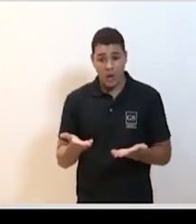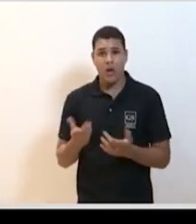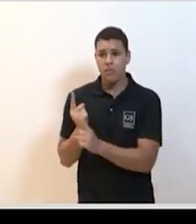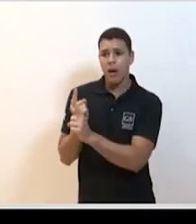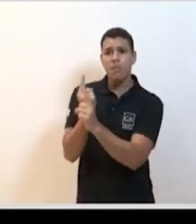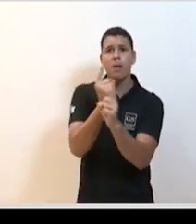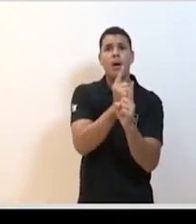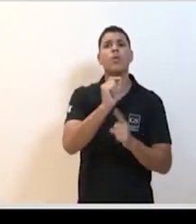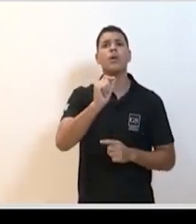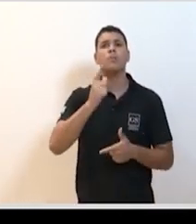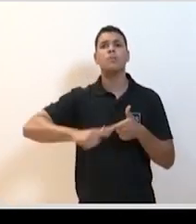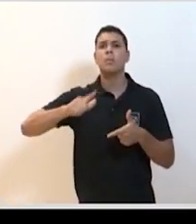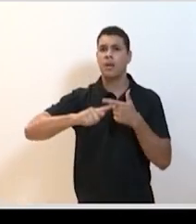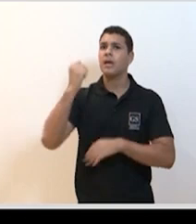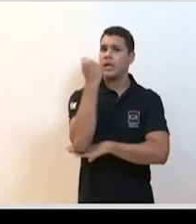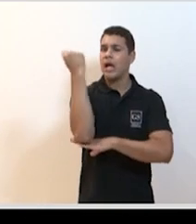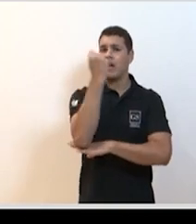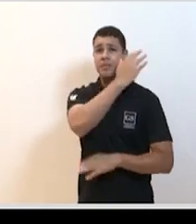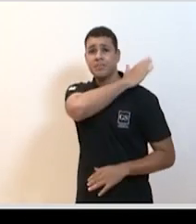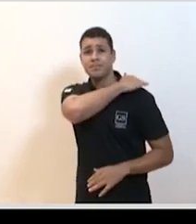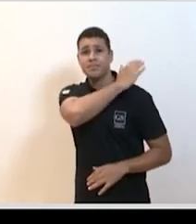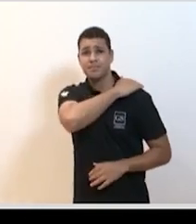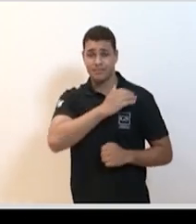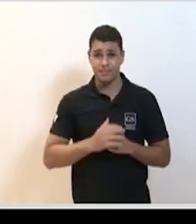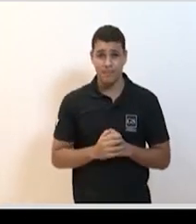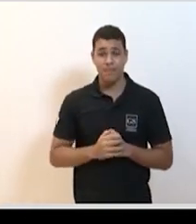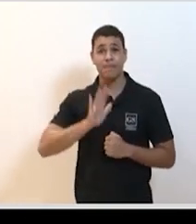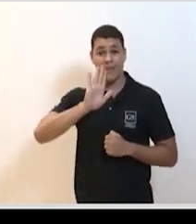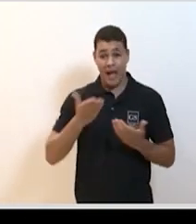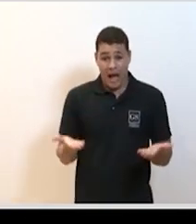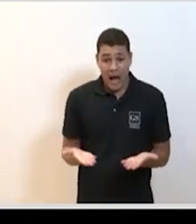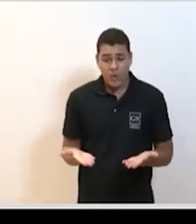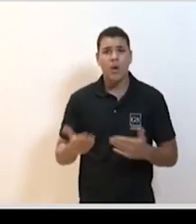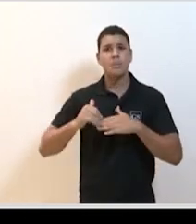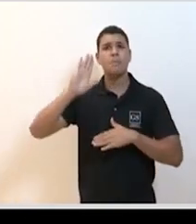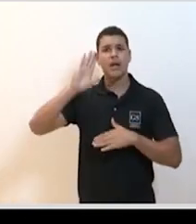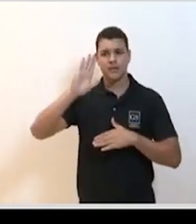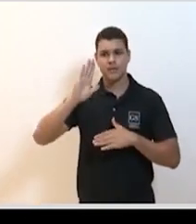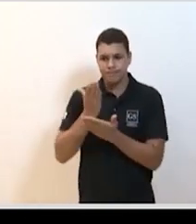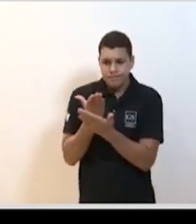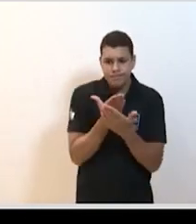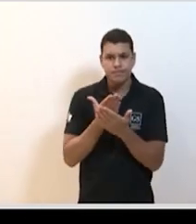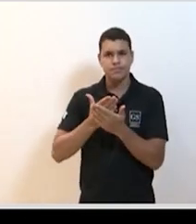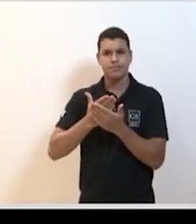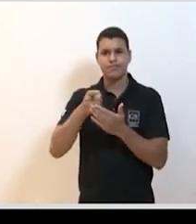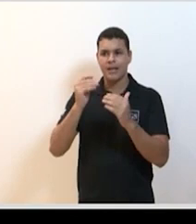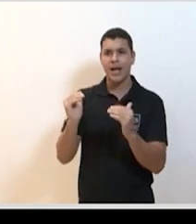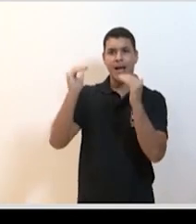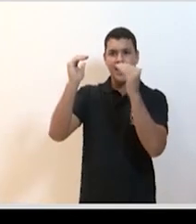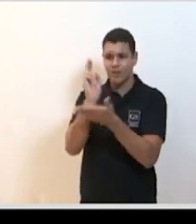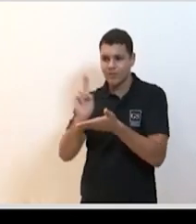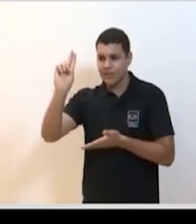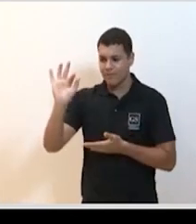interna, pneumonia grave. A gente, habitualmente, do ponto de vista mais acadêmico, a gente sempre costumou pensar nessas pneumonia